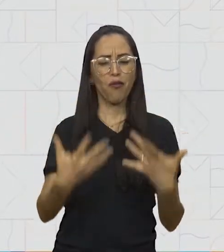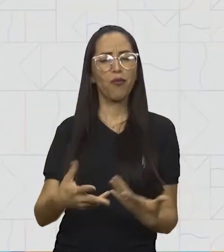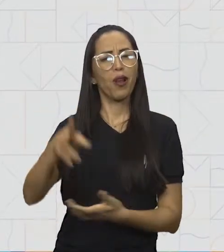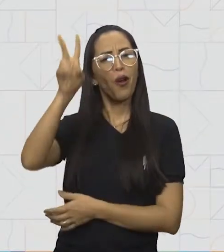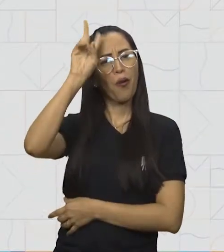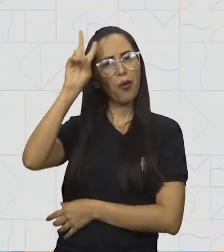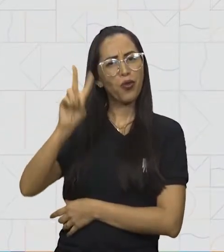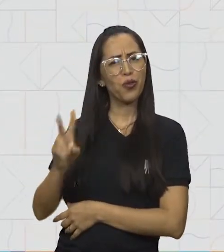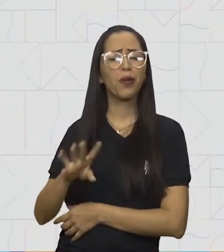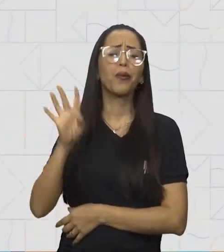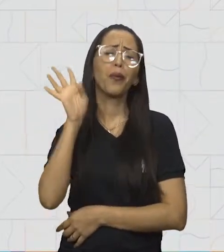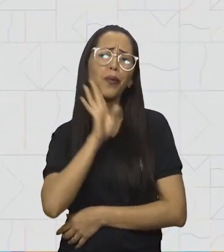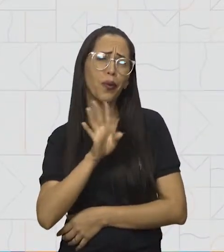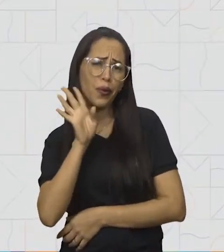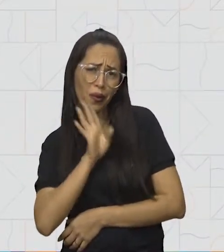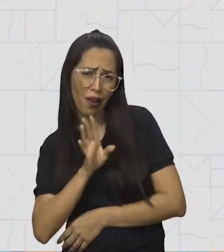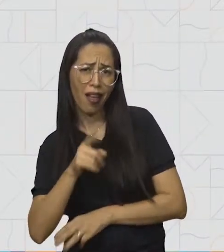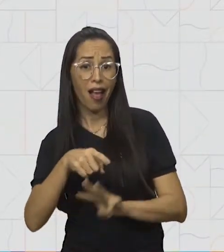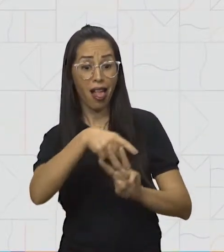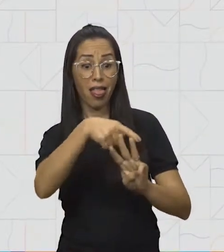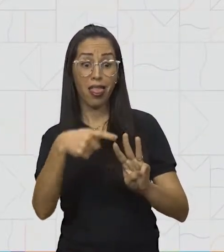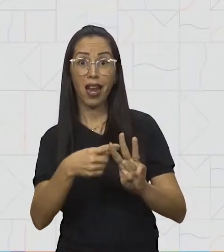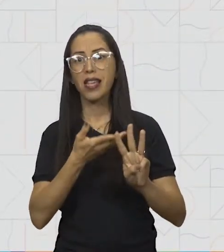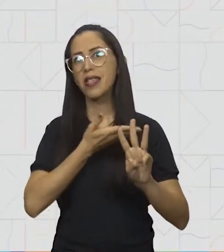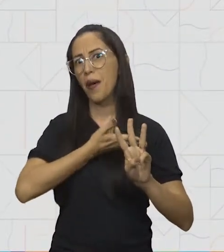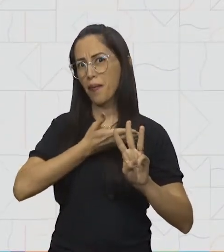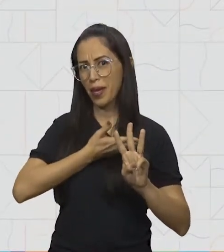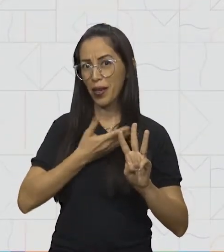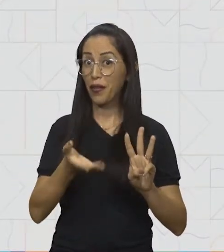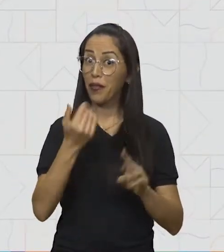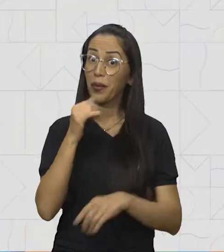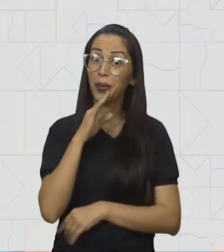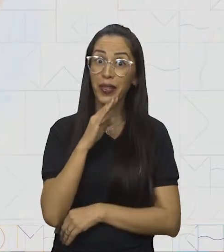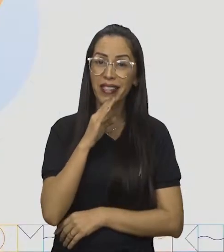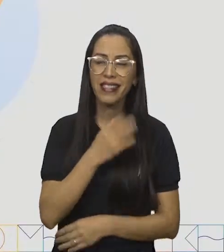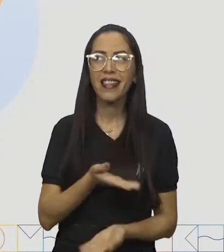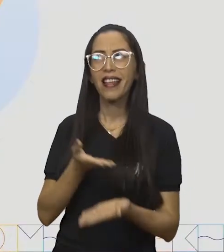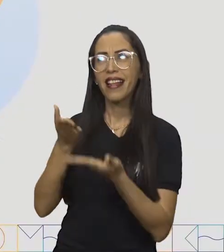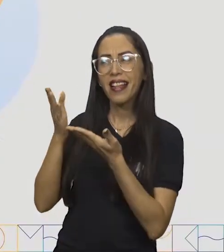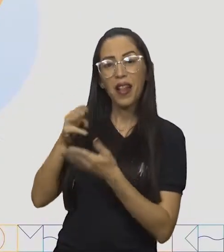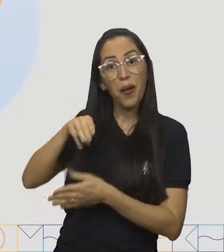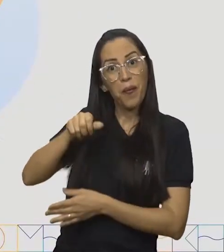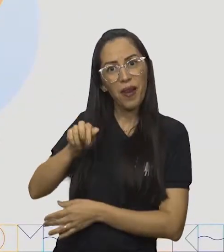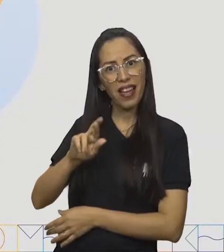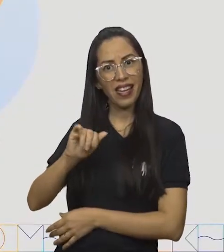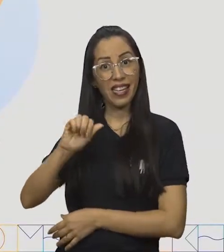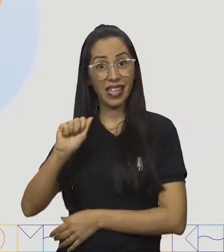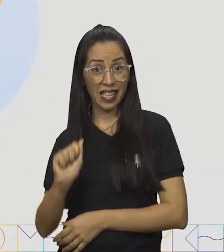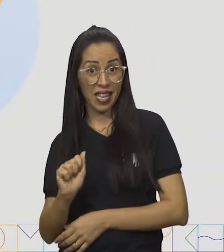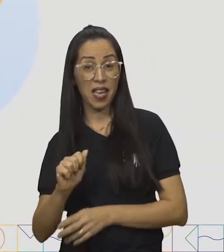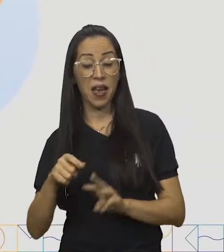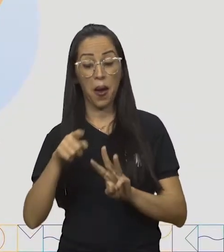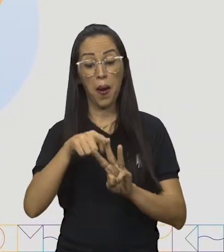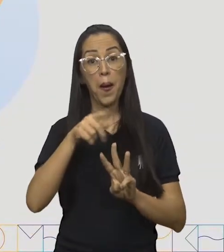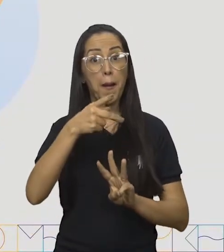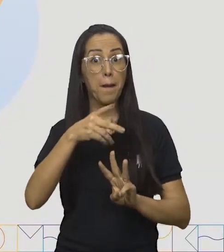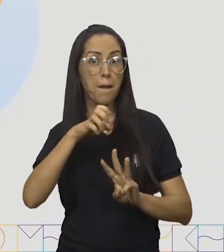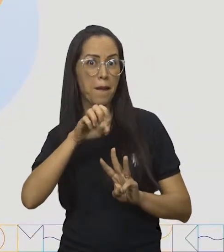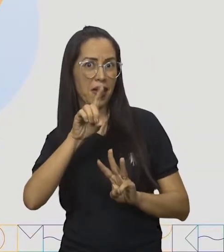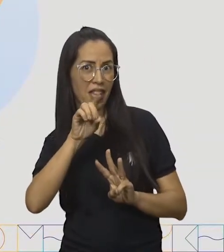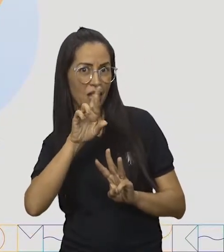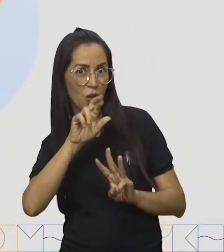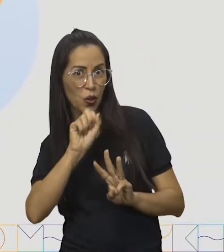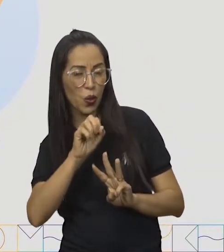uma historinha muito legal de três amigos. Vamos conhecer? Maria, Pedro e João